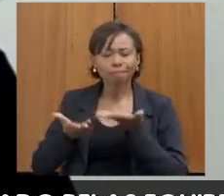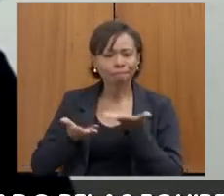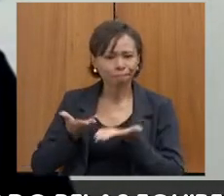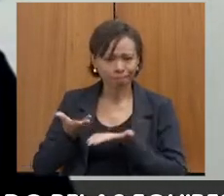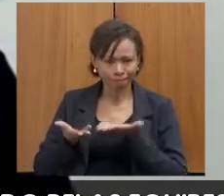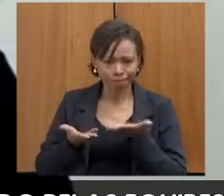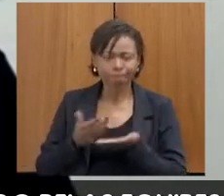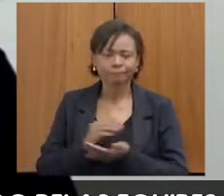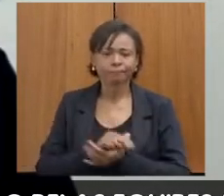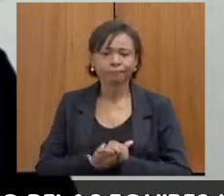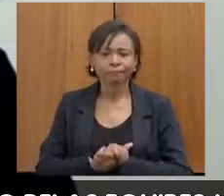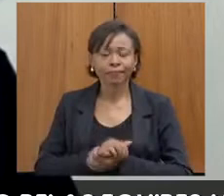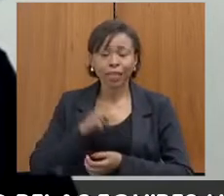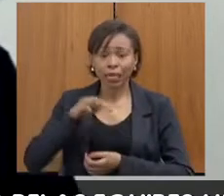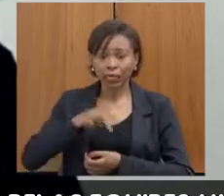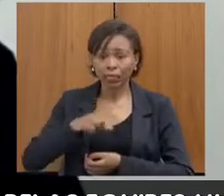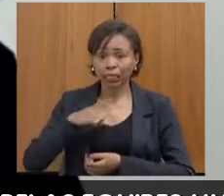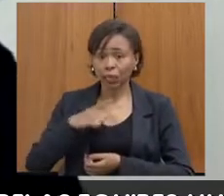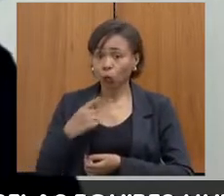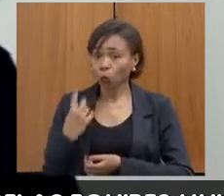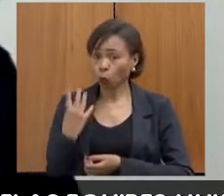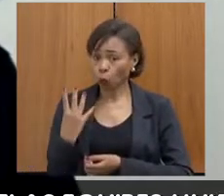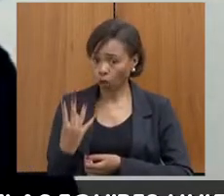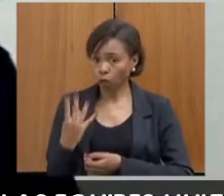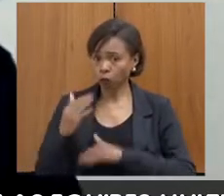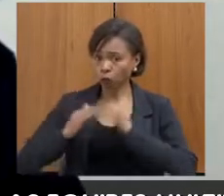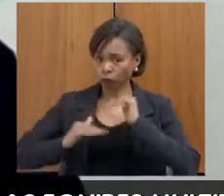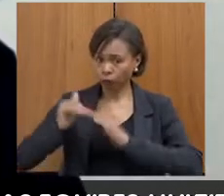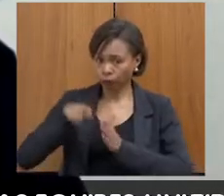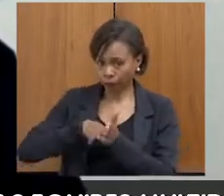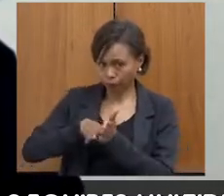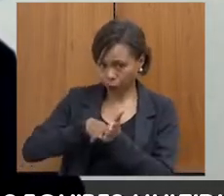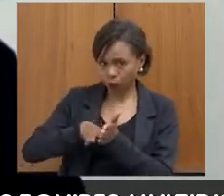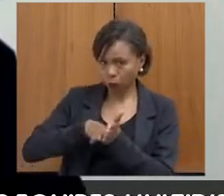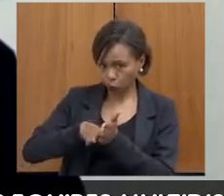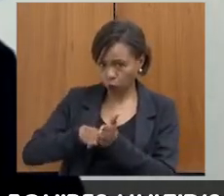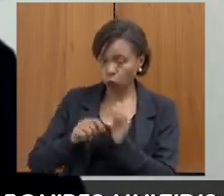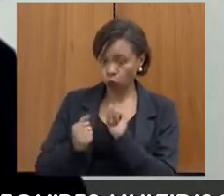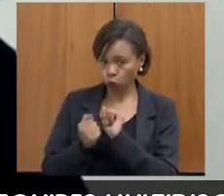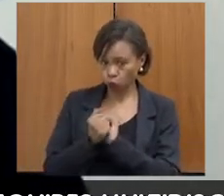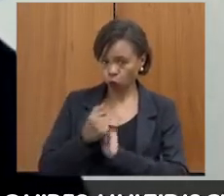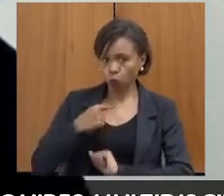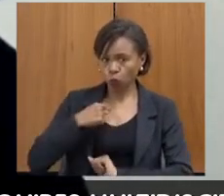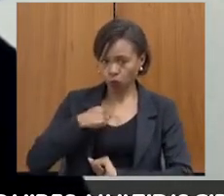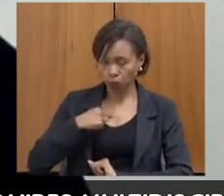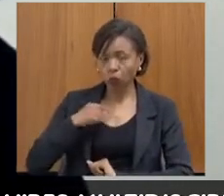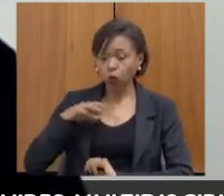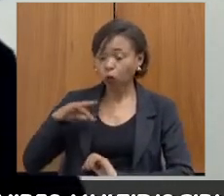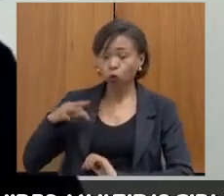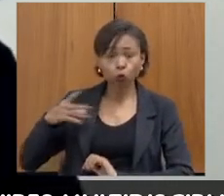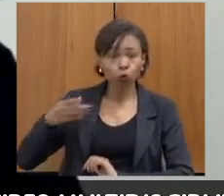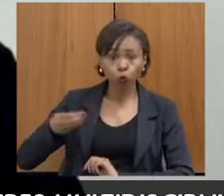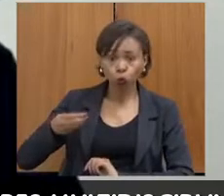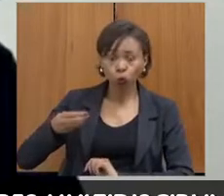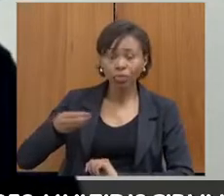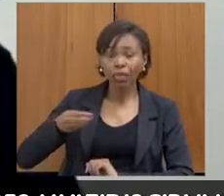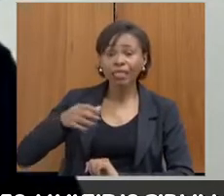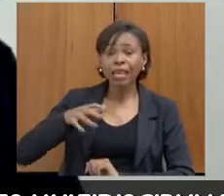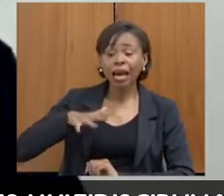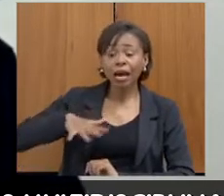temos aqui quatro investigadoras comigo, que todas atuam na rede de proteção.